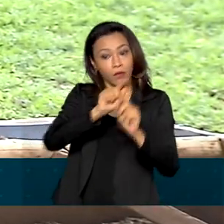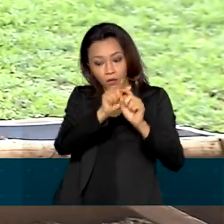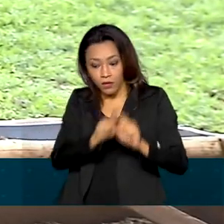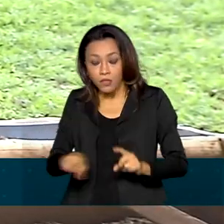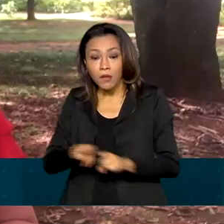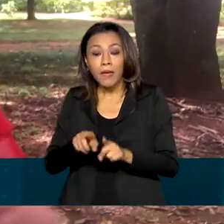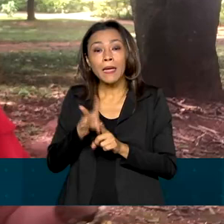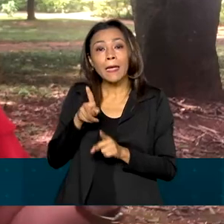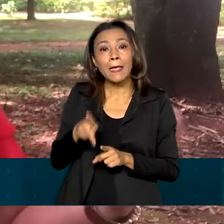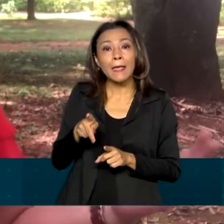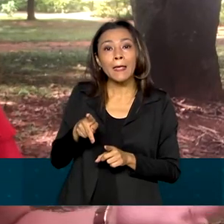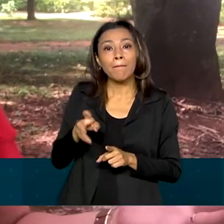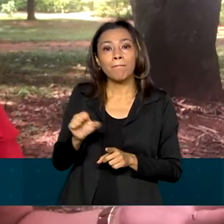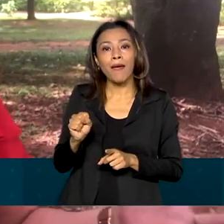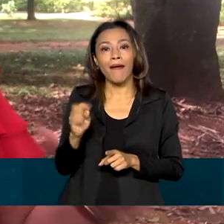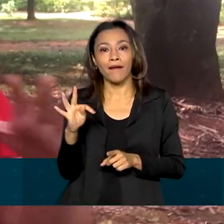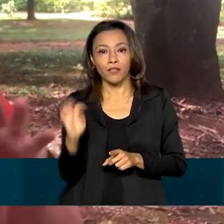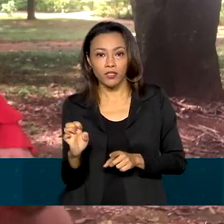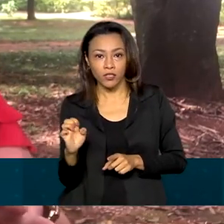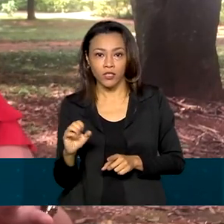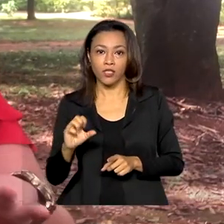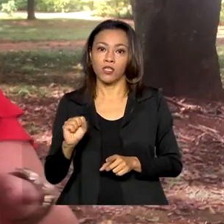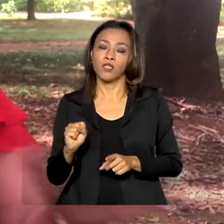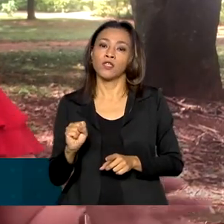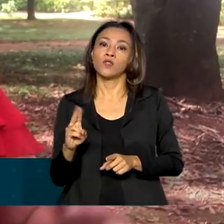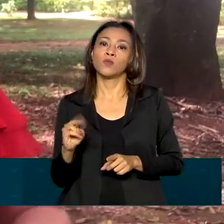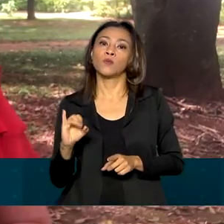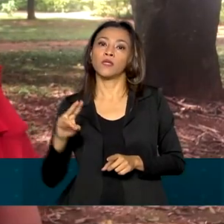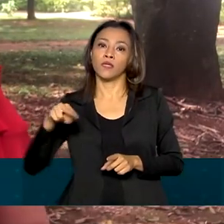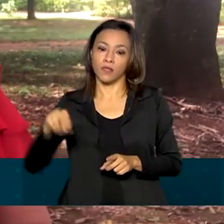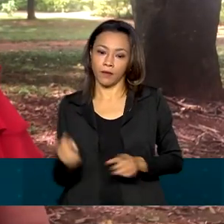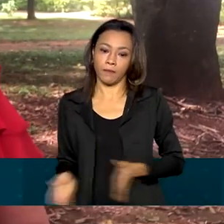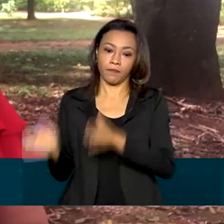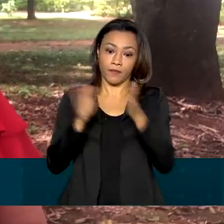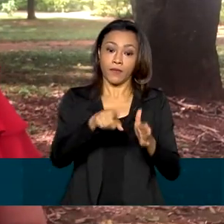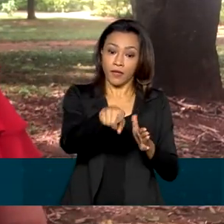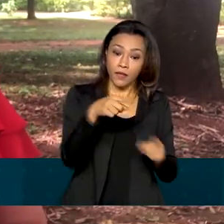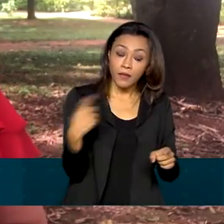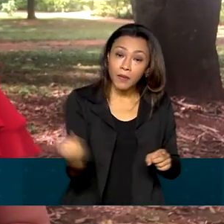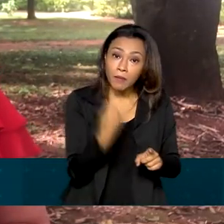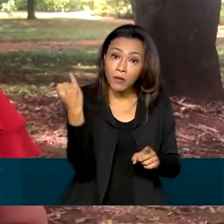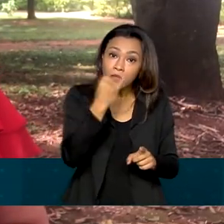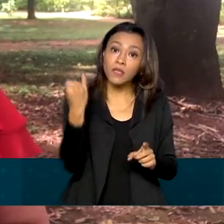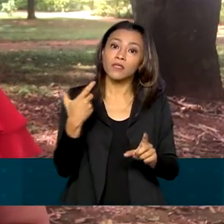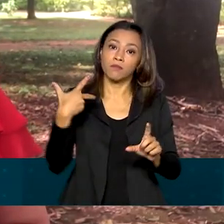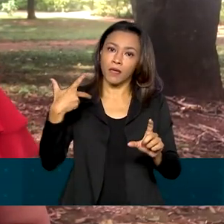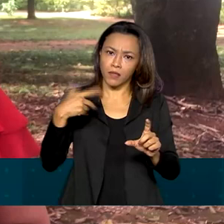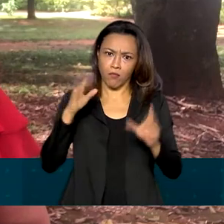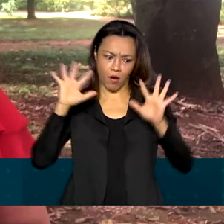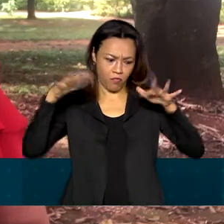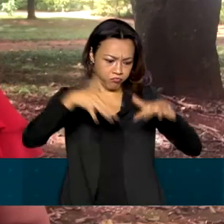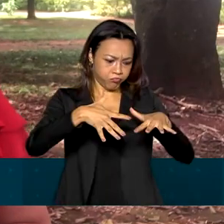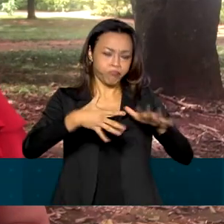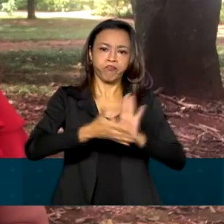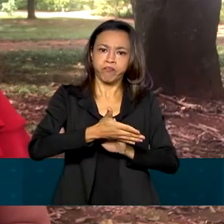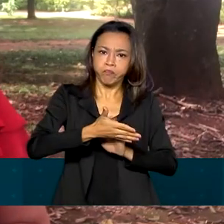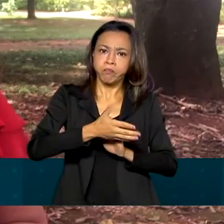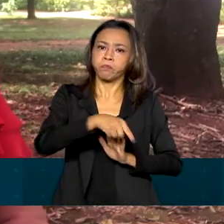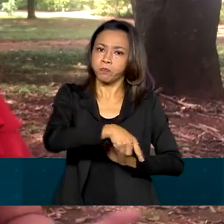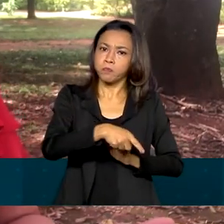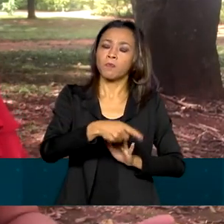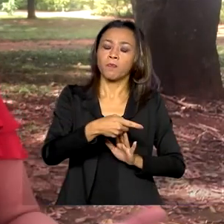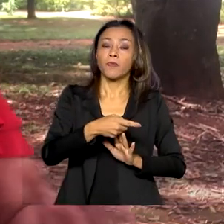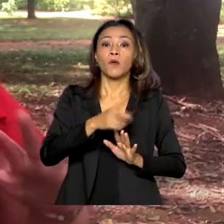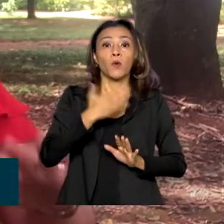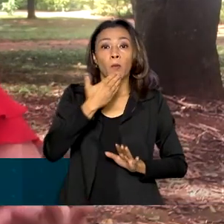peste suína. A validação nacional é um dos passos para alcançar o reconhecimento internacional com a Organização Mundial da Saúde Animal.